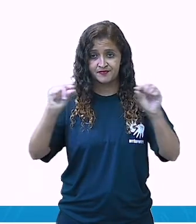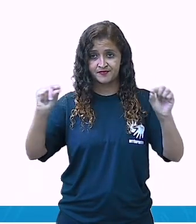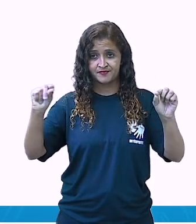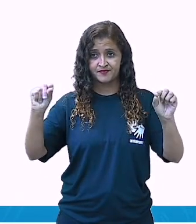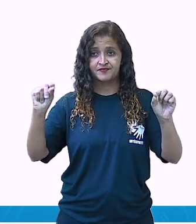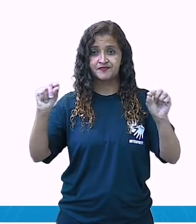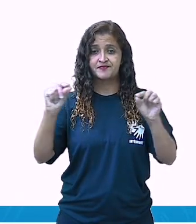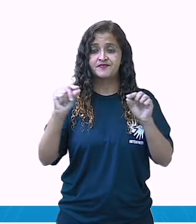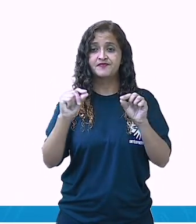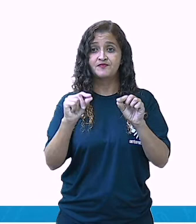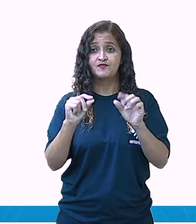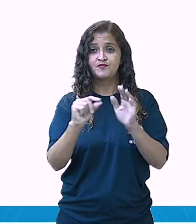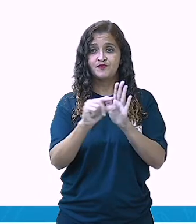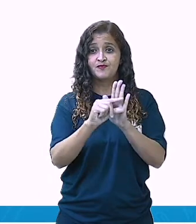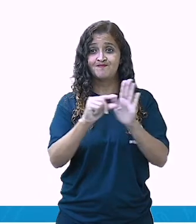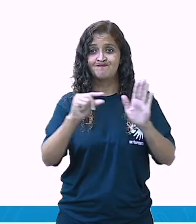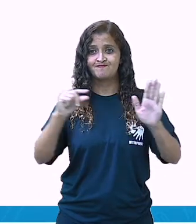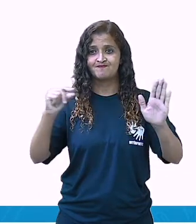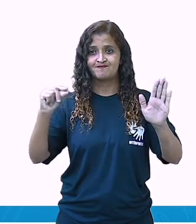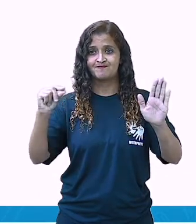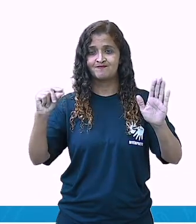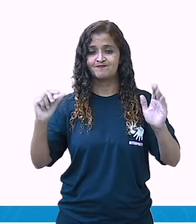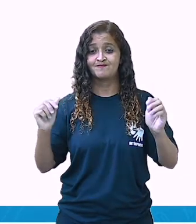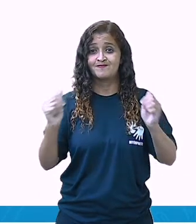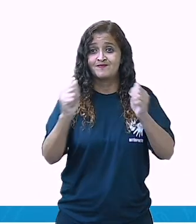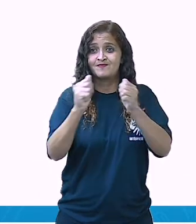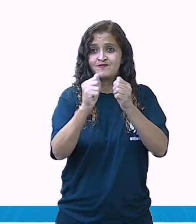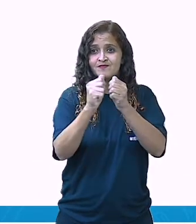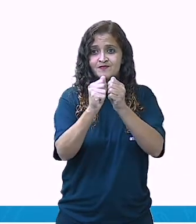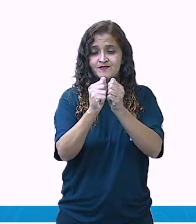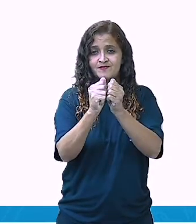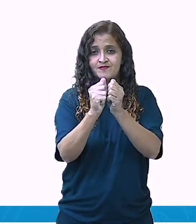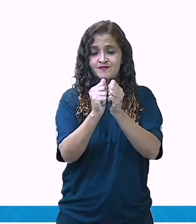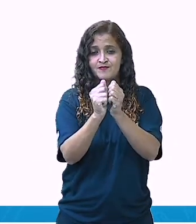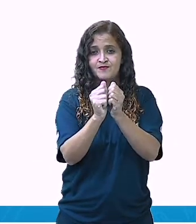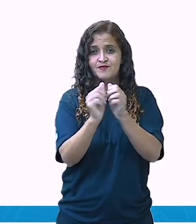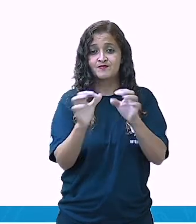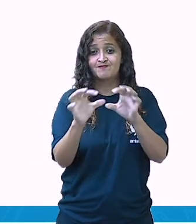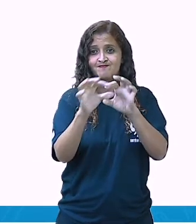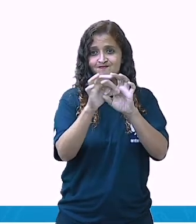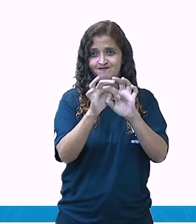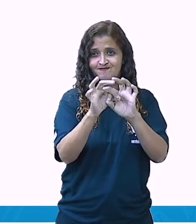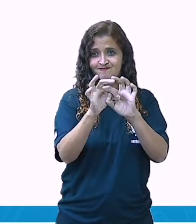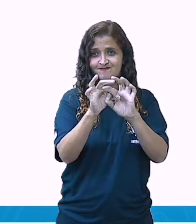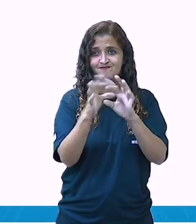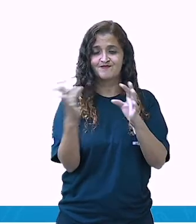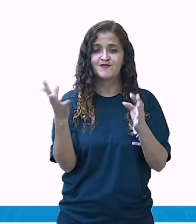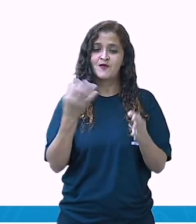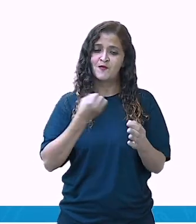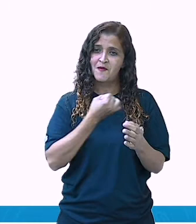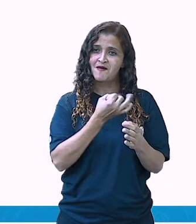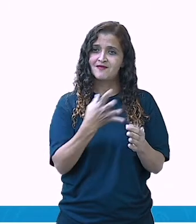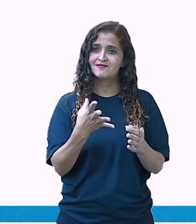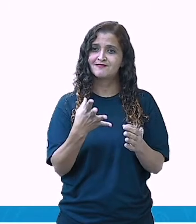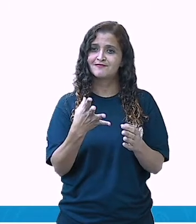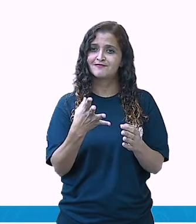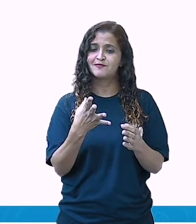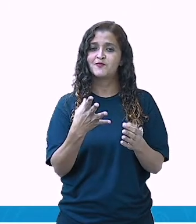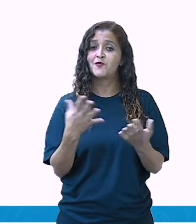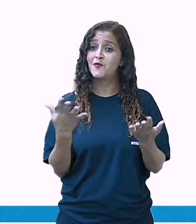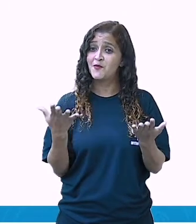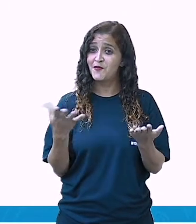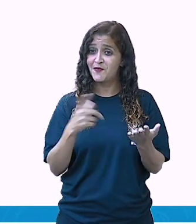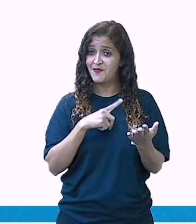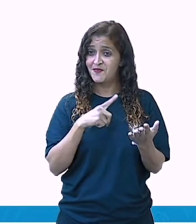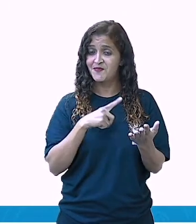poema. E a estrofe é a junção dessas linhas. Vamos contar quantos versos e quantas estrofes